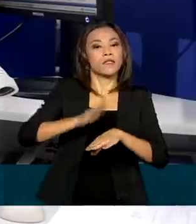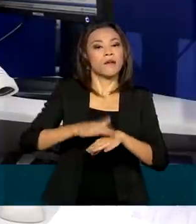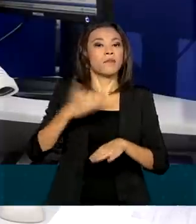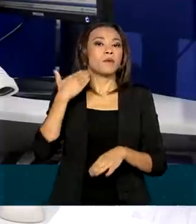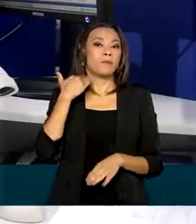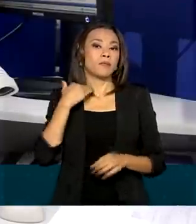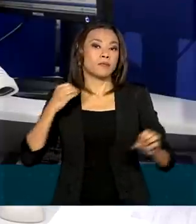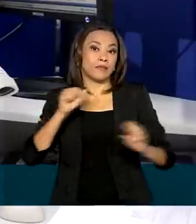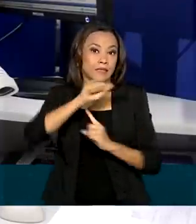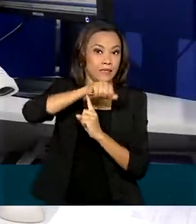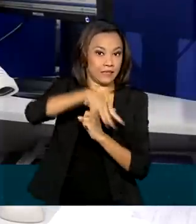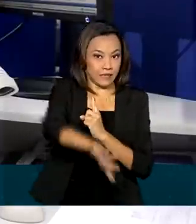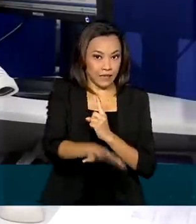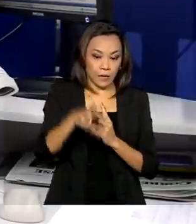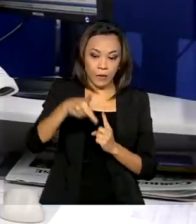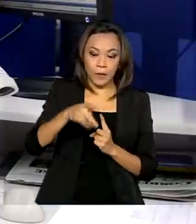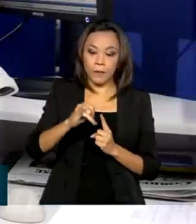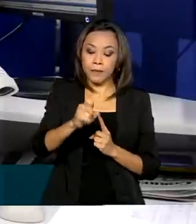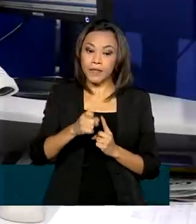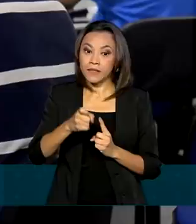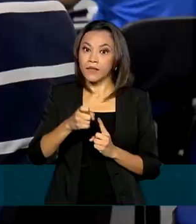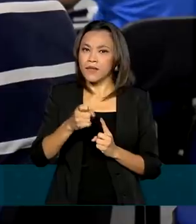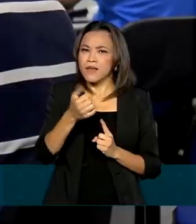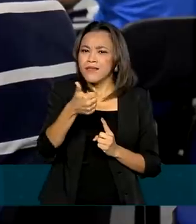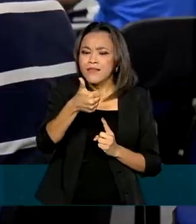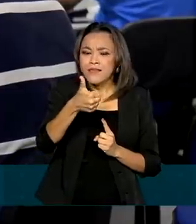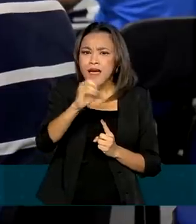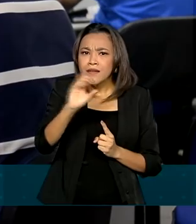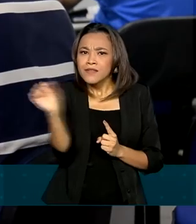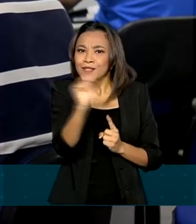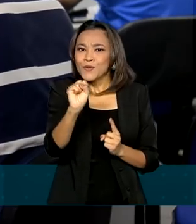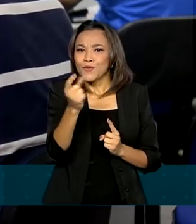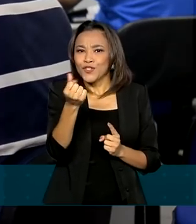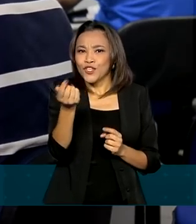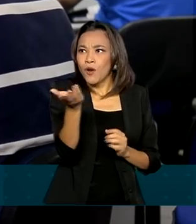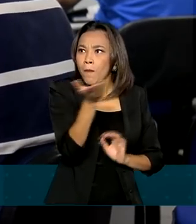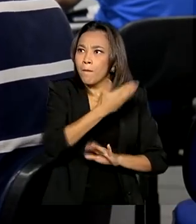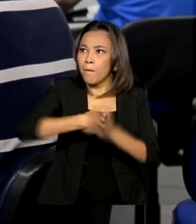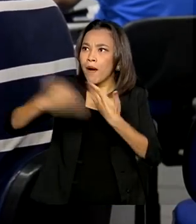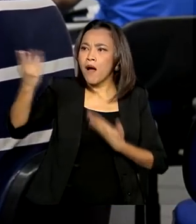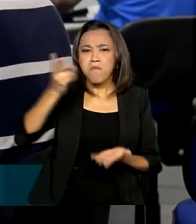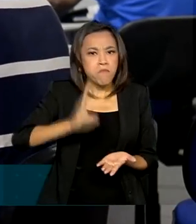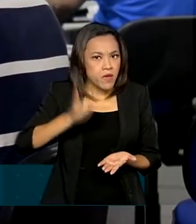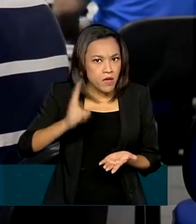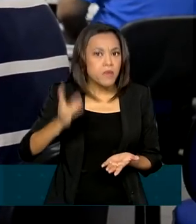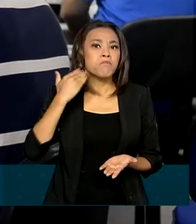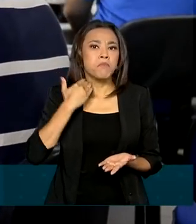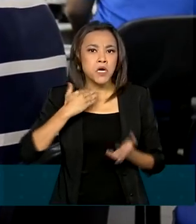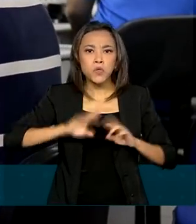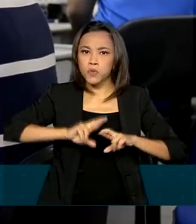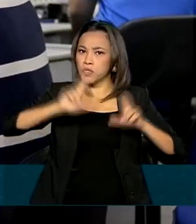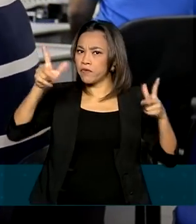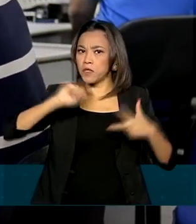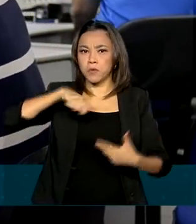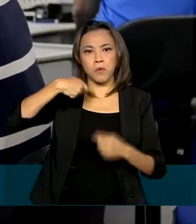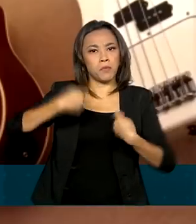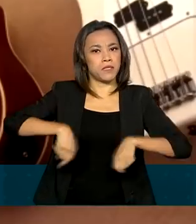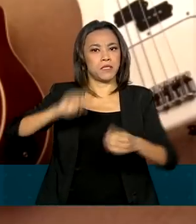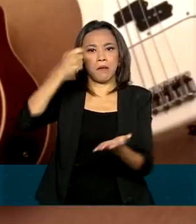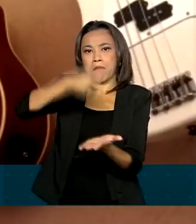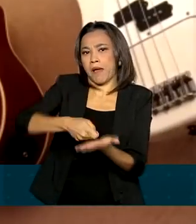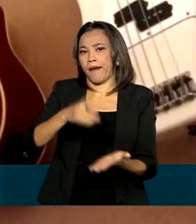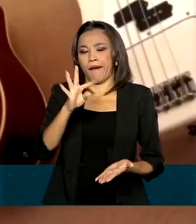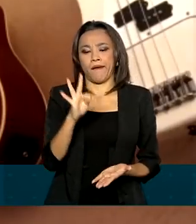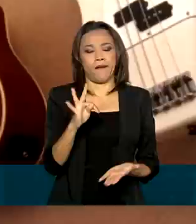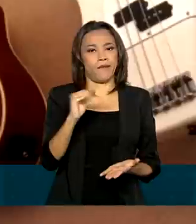a transferência de dinheiro em até 10 segundos, mesmo entre bancos diferentes e sem pagar nenhuma taxa por isso.